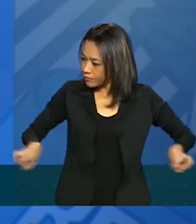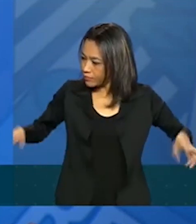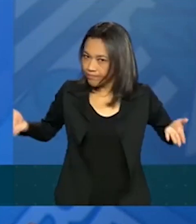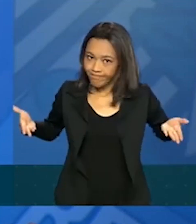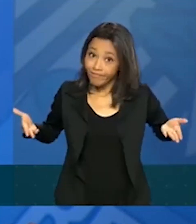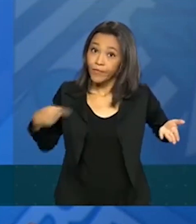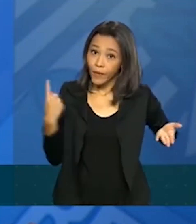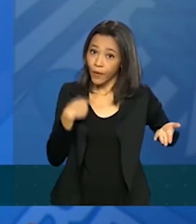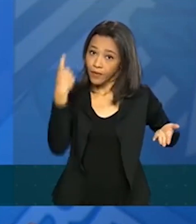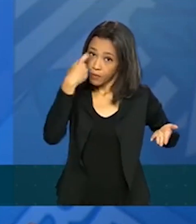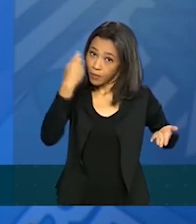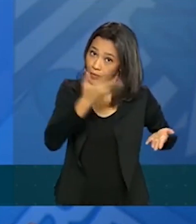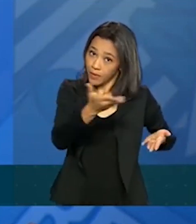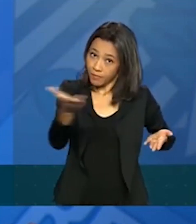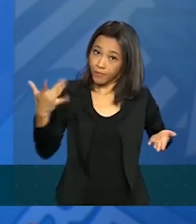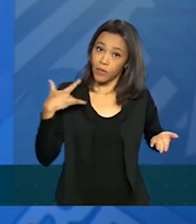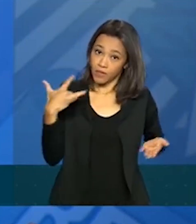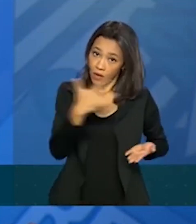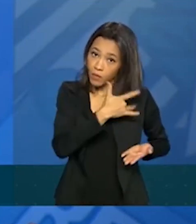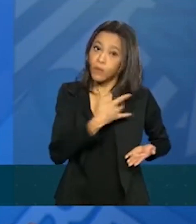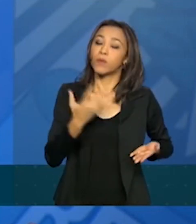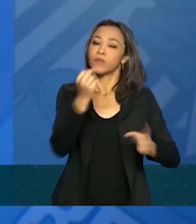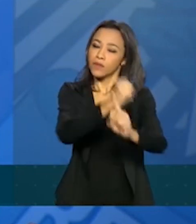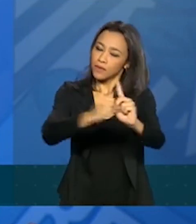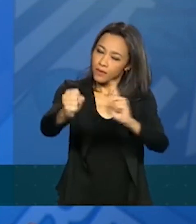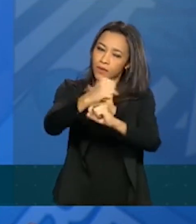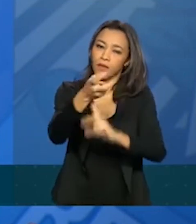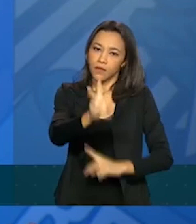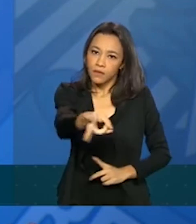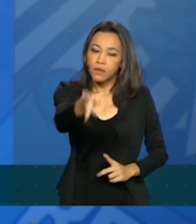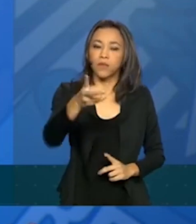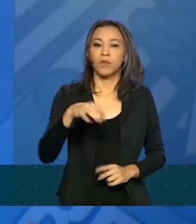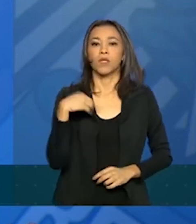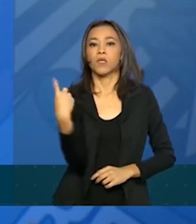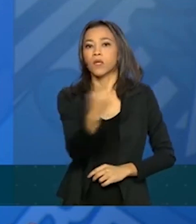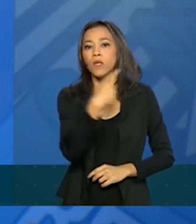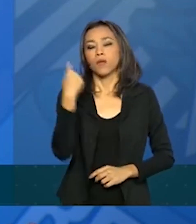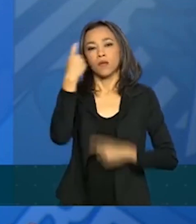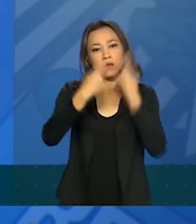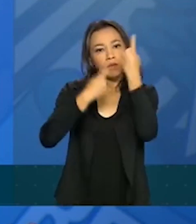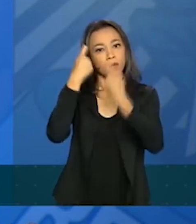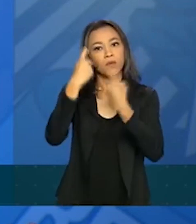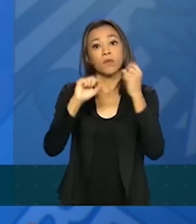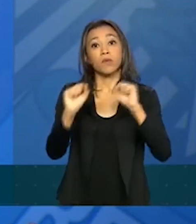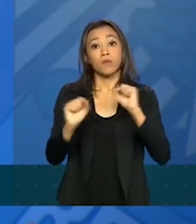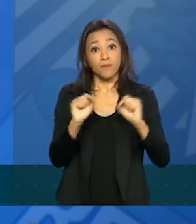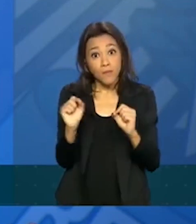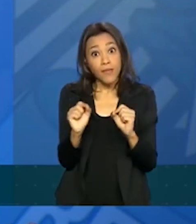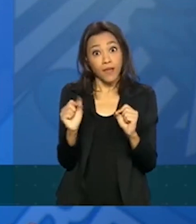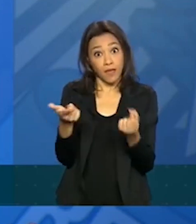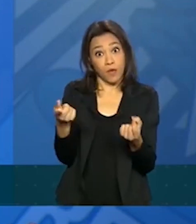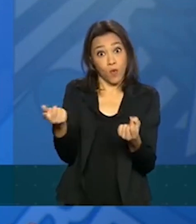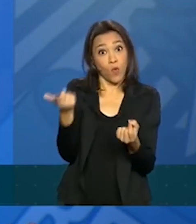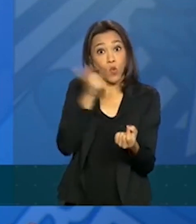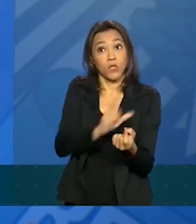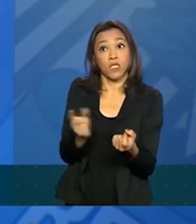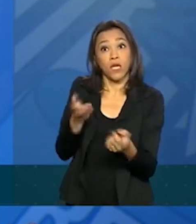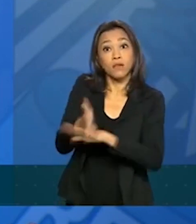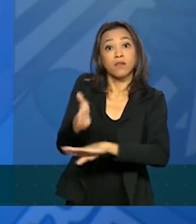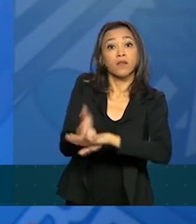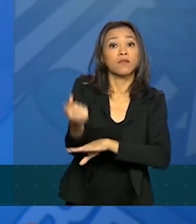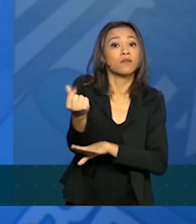preocupamos com a saúde da sociedade, sempre. Nós nos preocupamos com a inserção econômica, nós nos